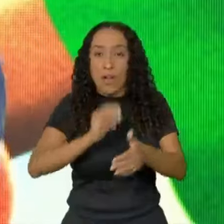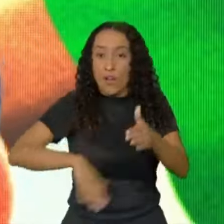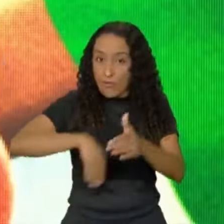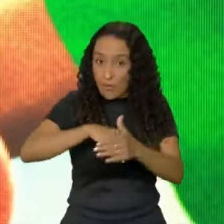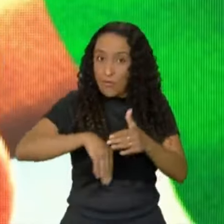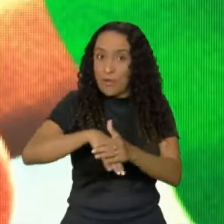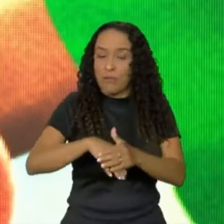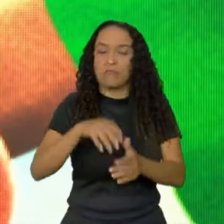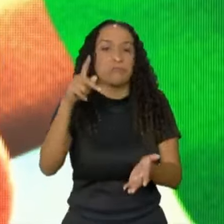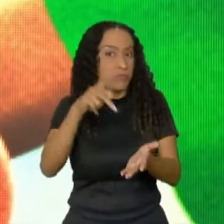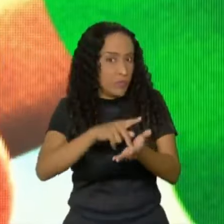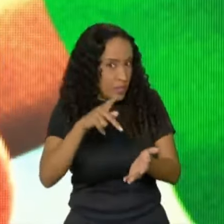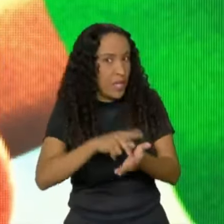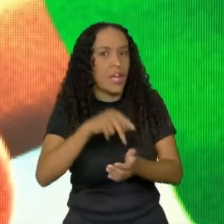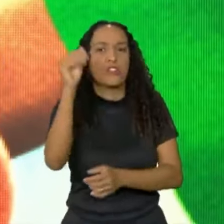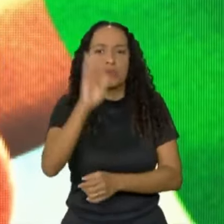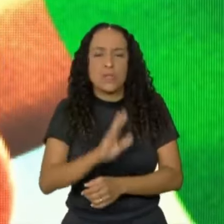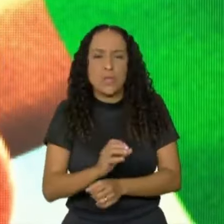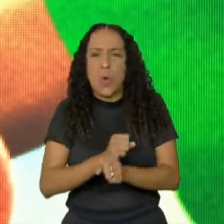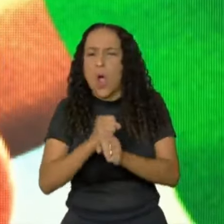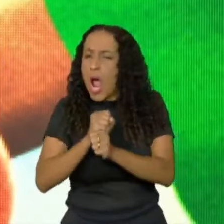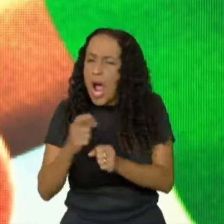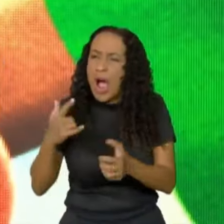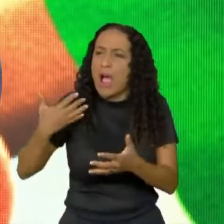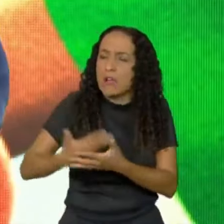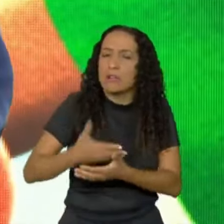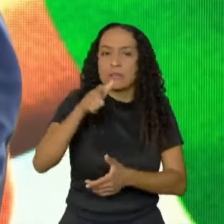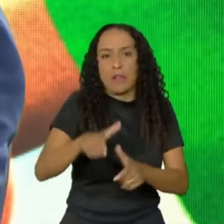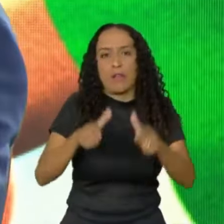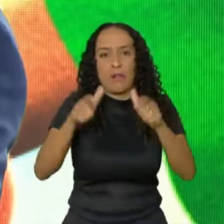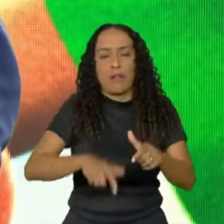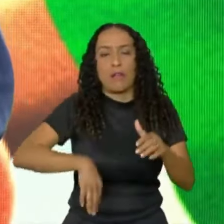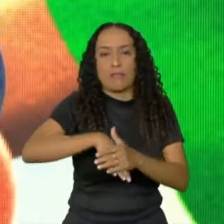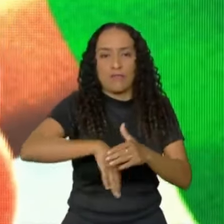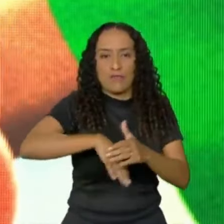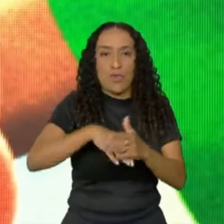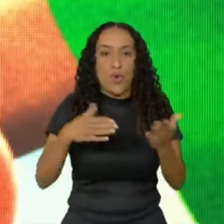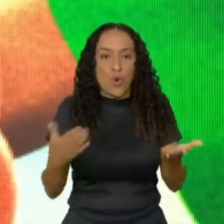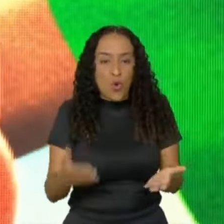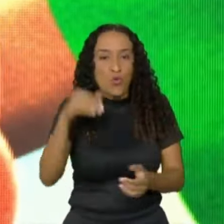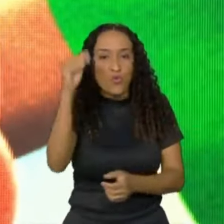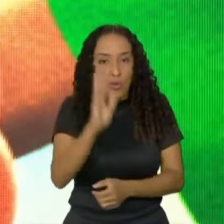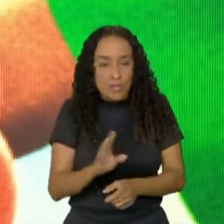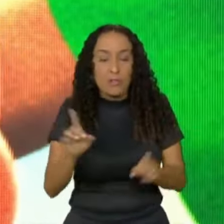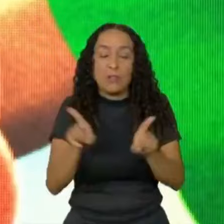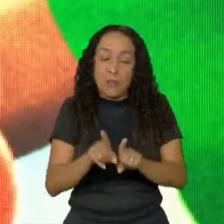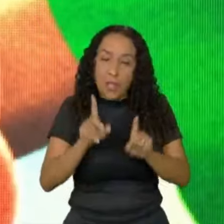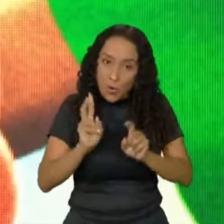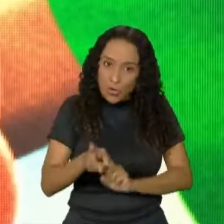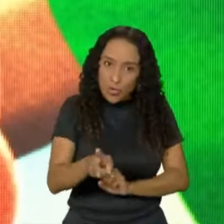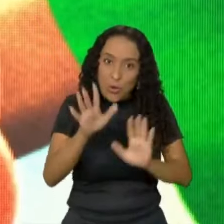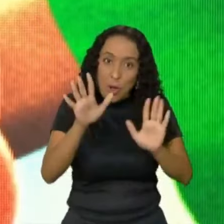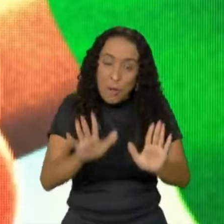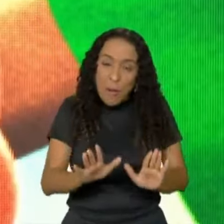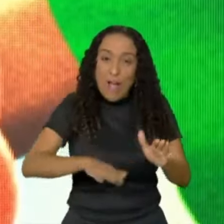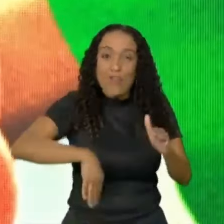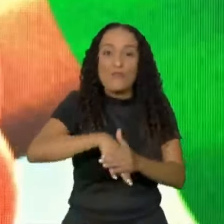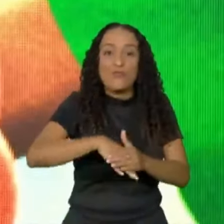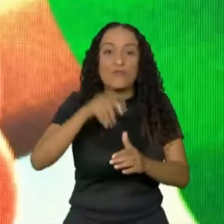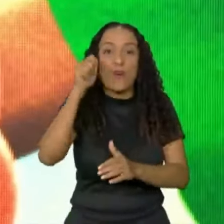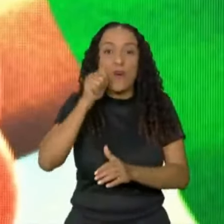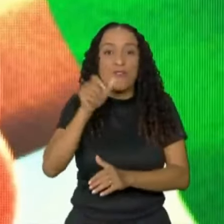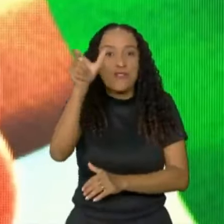Realmente, o Brasil, por décadas, foi a pátria do futebol. E hoje o Brasil é a pátria do futebol, só que do futebol feminino.